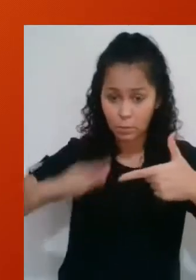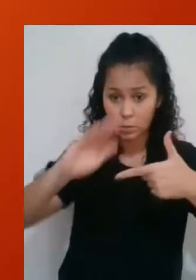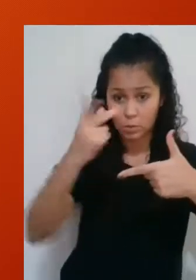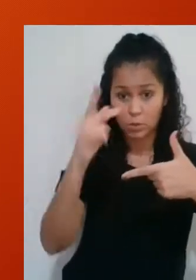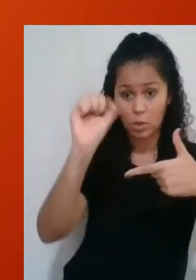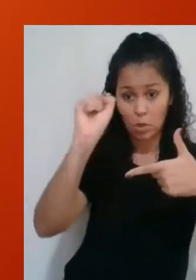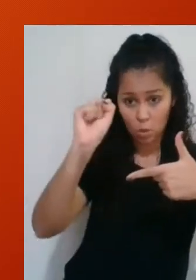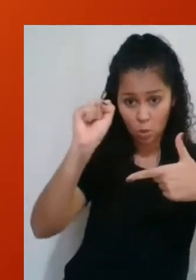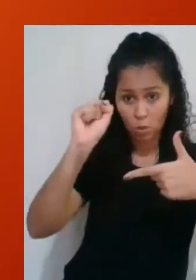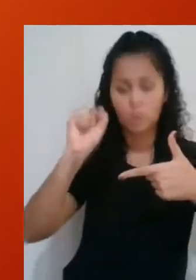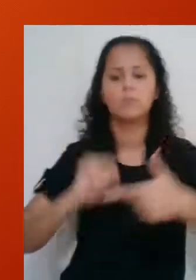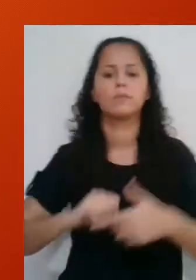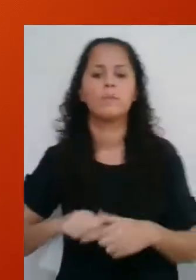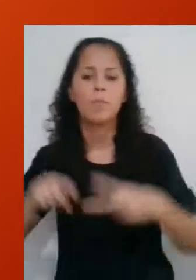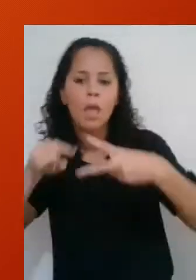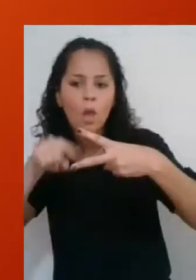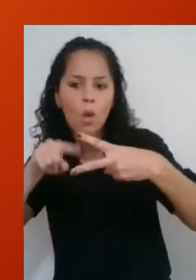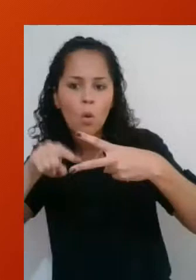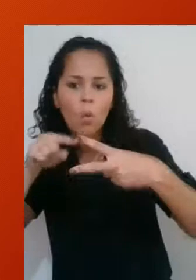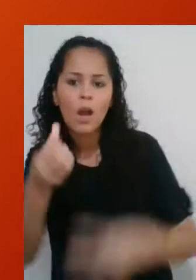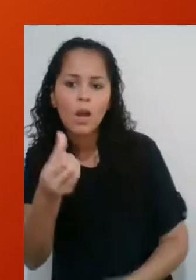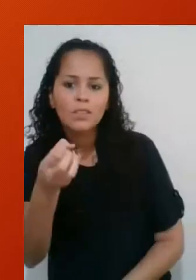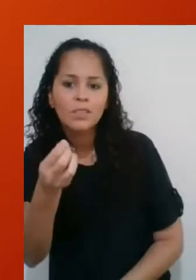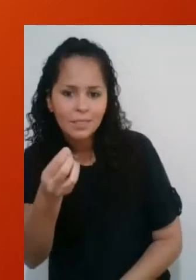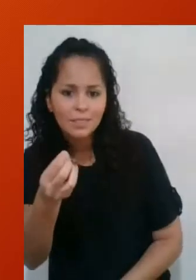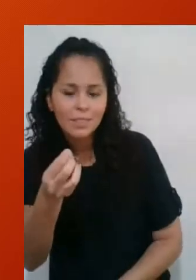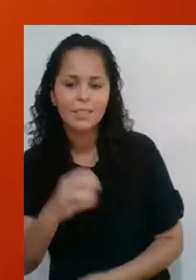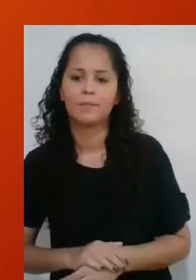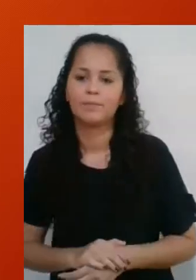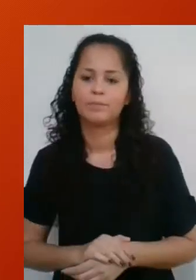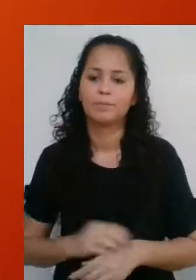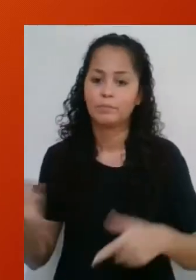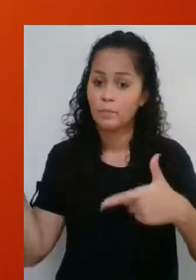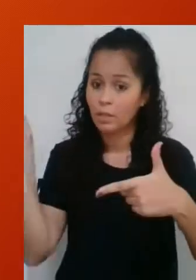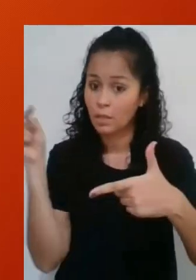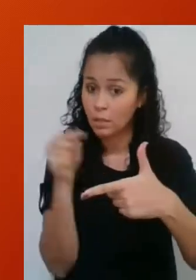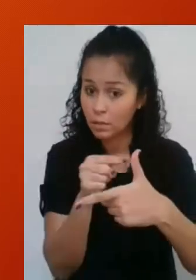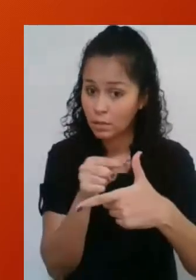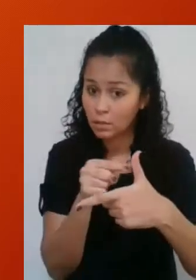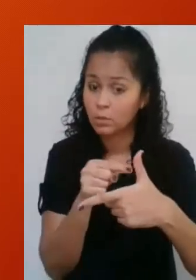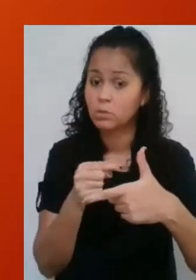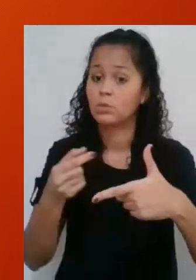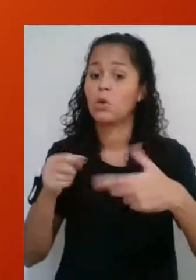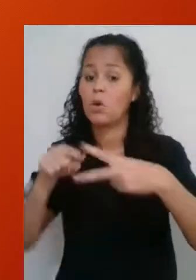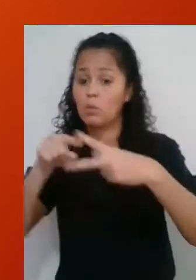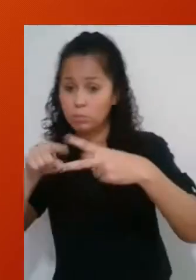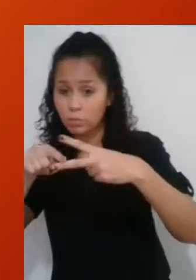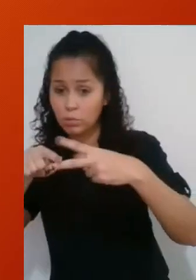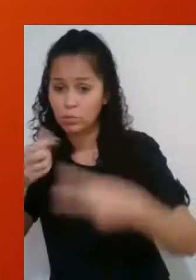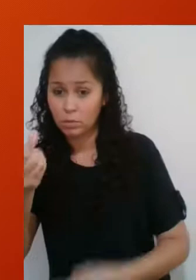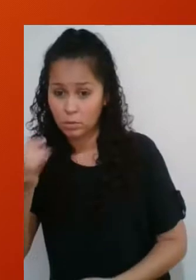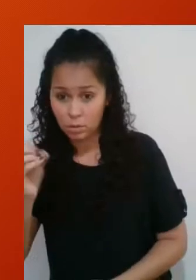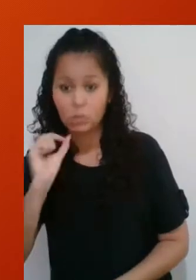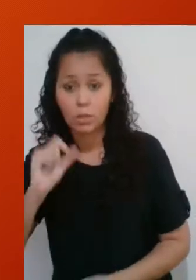hipotenusa mede 8 e o ângulo identificado seja de 60 graus. O cateto oposto ao ângulo de 60 graus